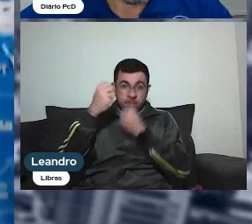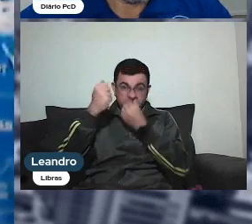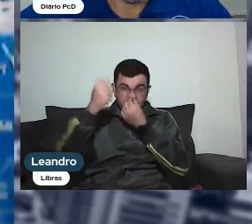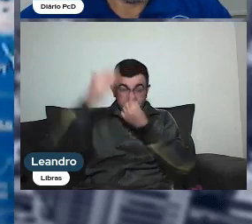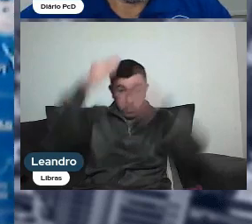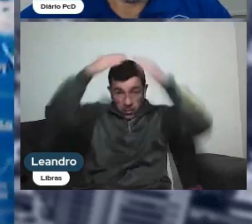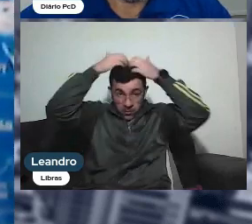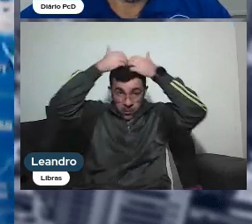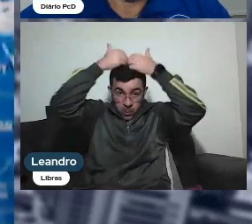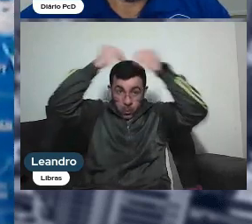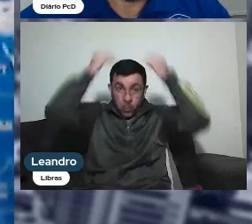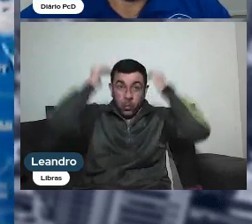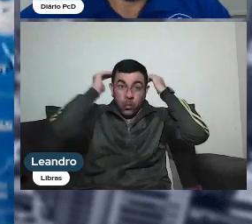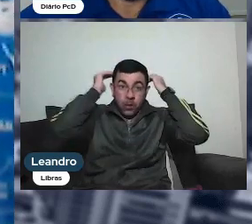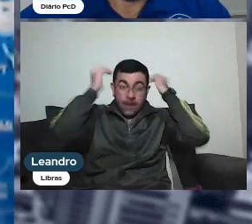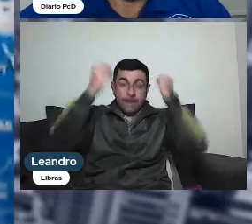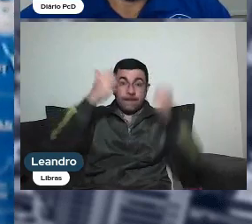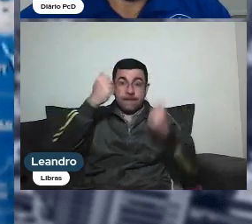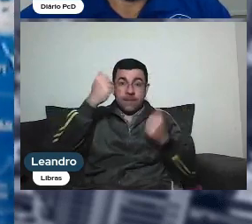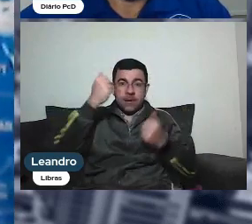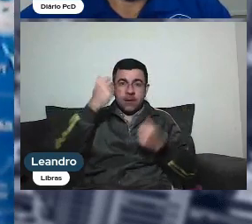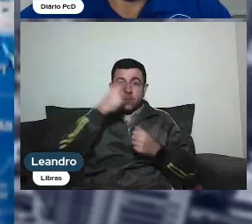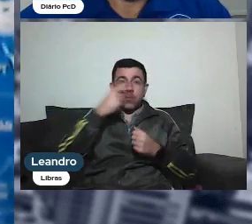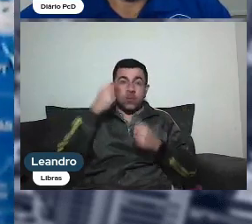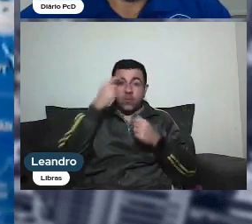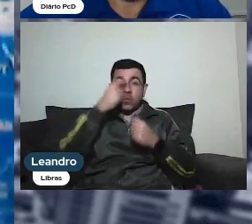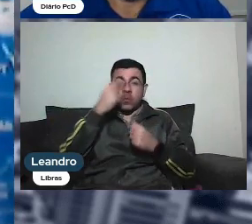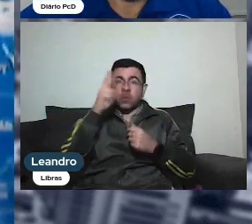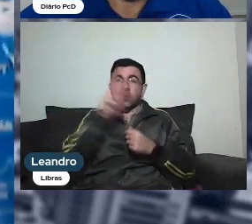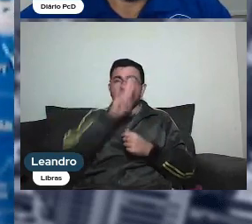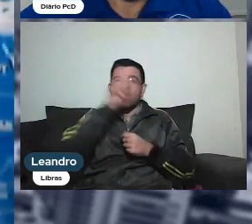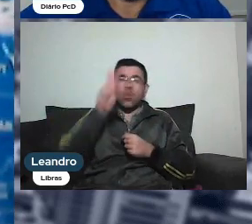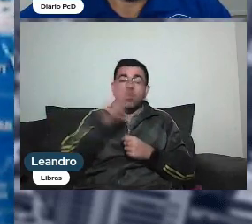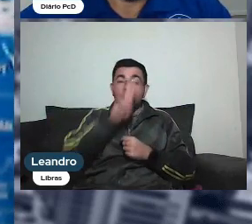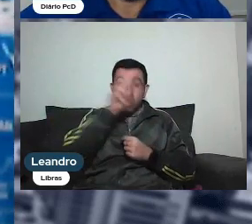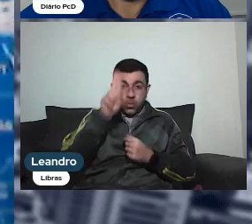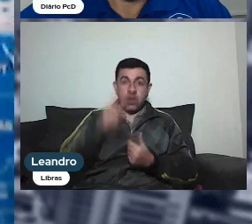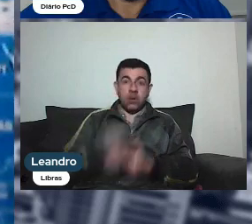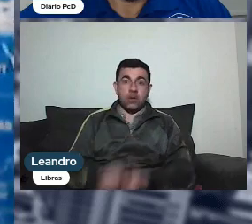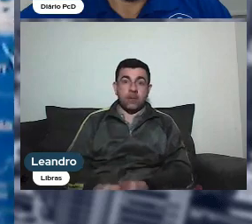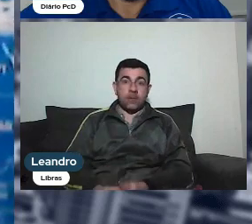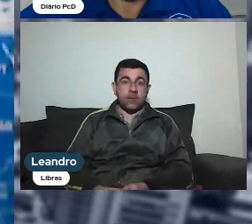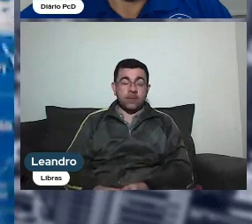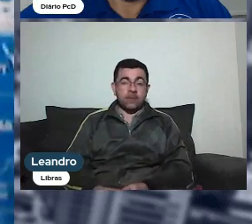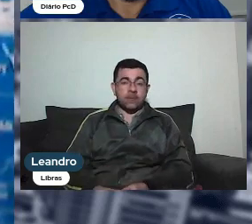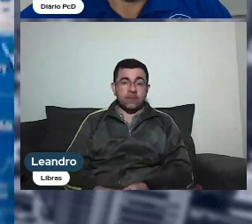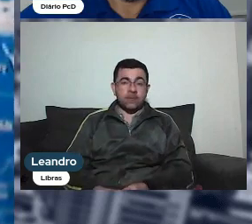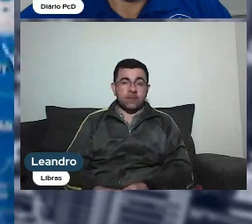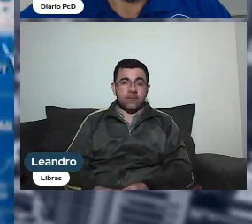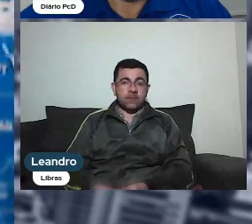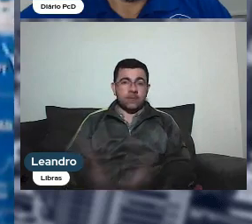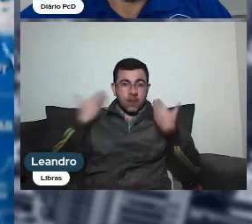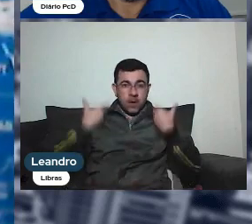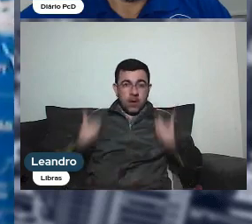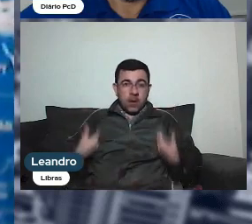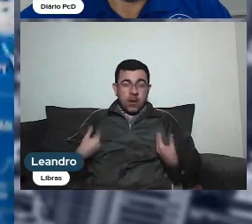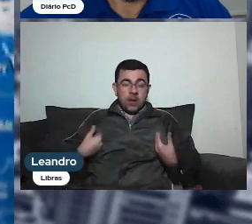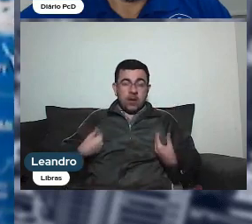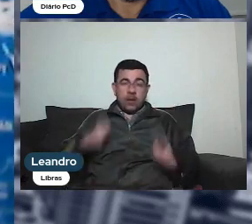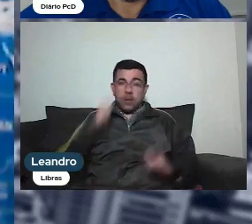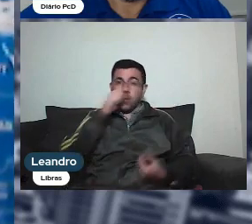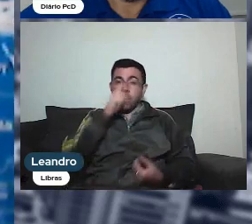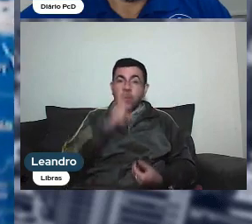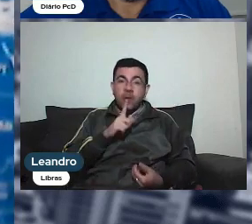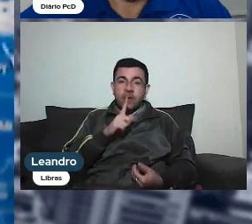repartidos ao meio, uso óculos de haste fina e lentes claras, estou usando uma camiseta verde e, ao